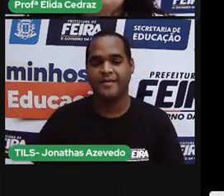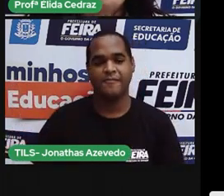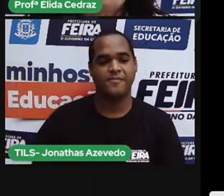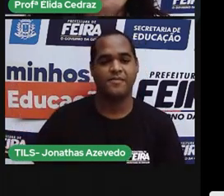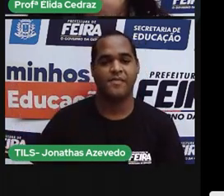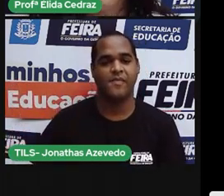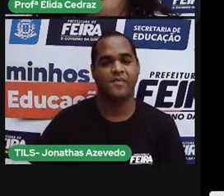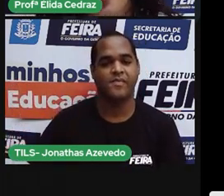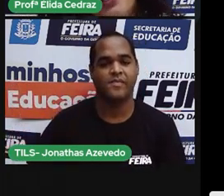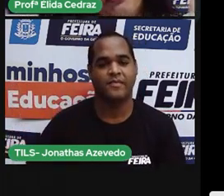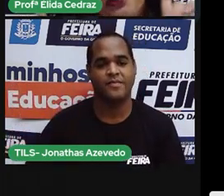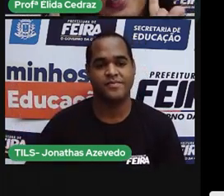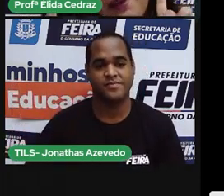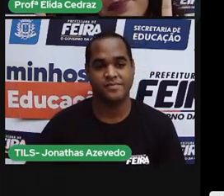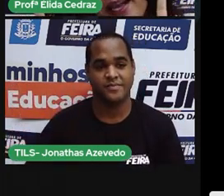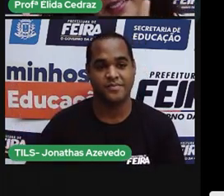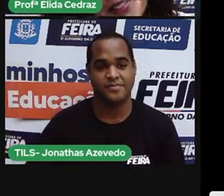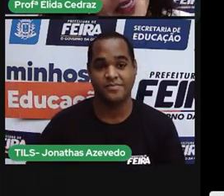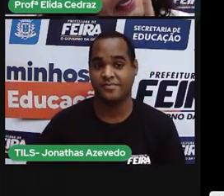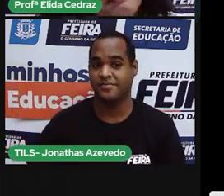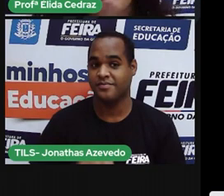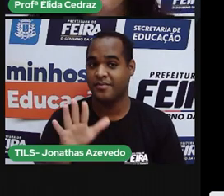Aqui. Aqui. Isso.